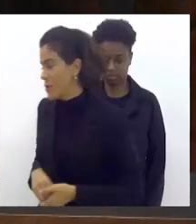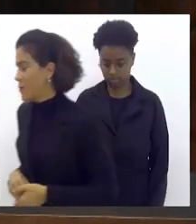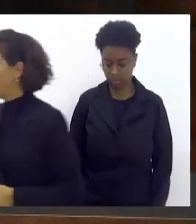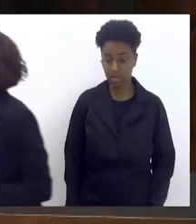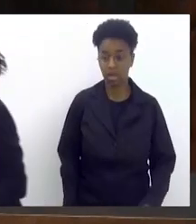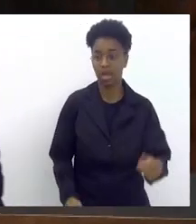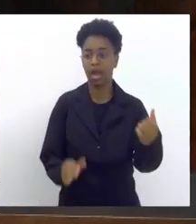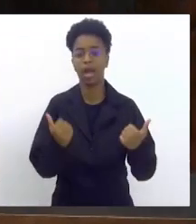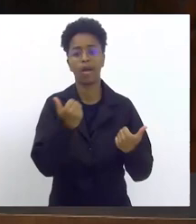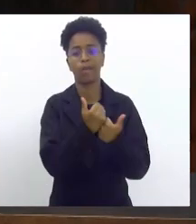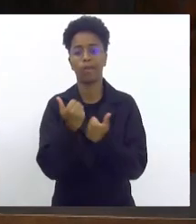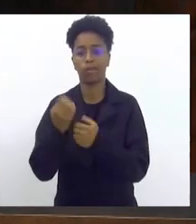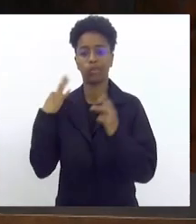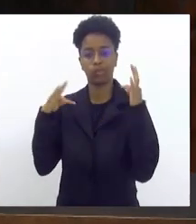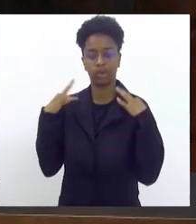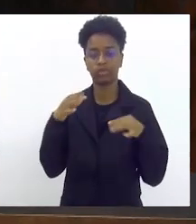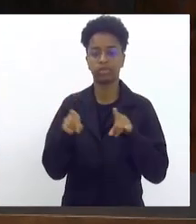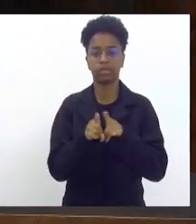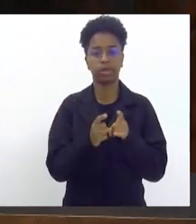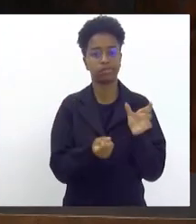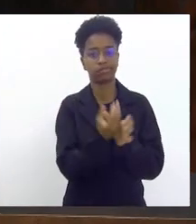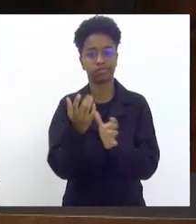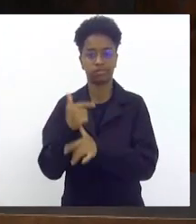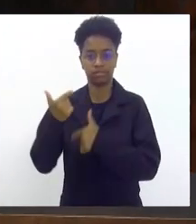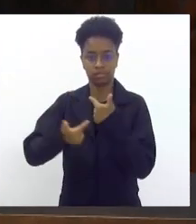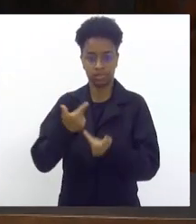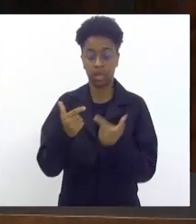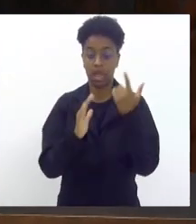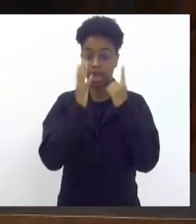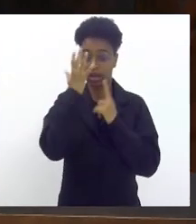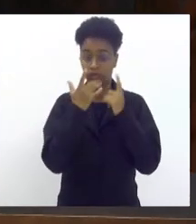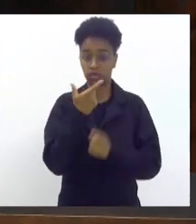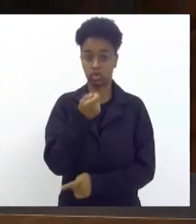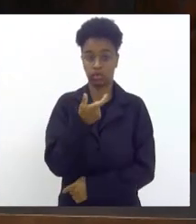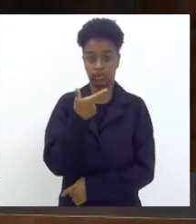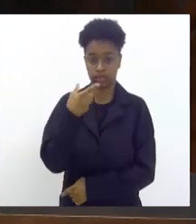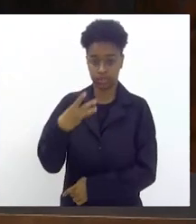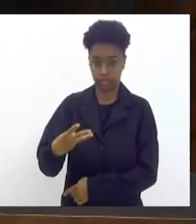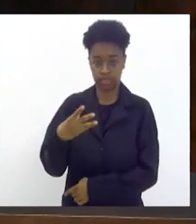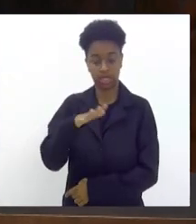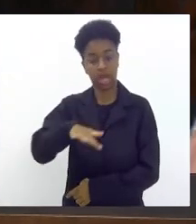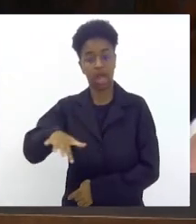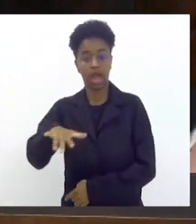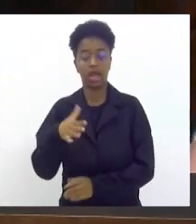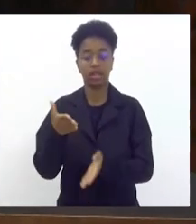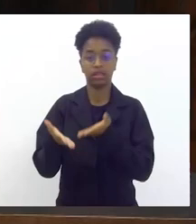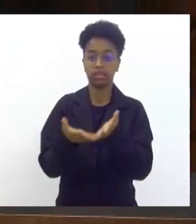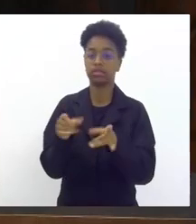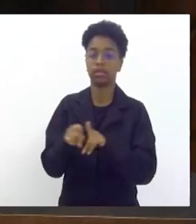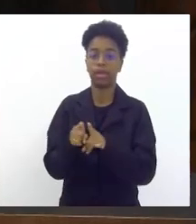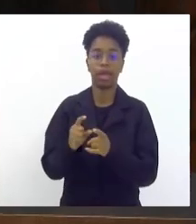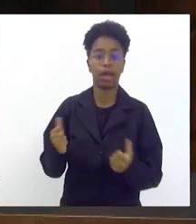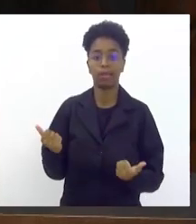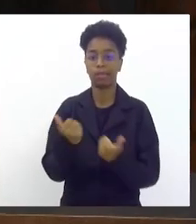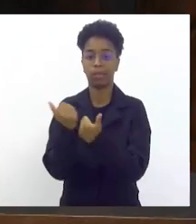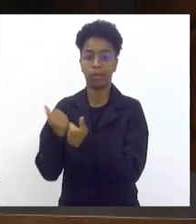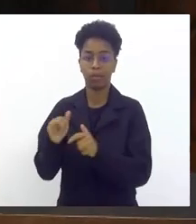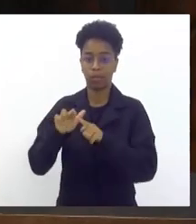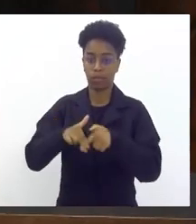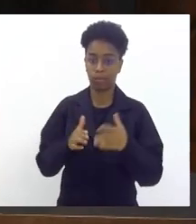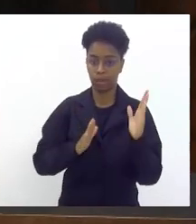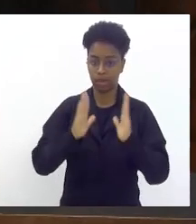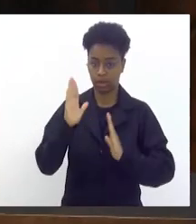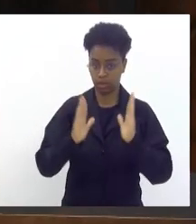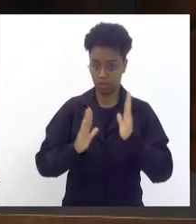geração de emprego. No Carnaval de 2023, o setor hoteleiro também foi beneficiado com o período.